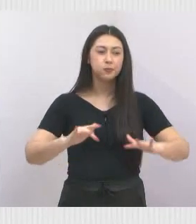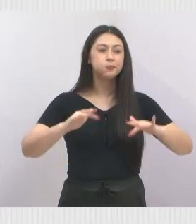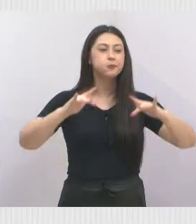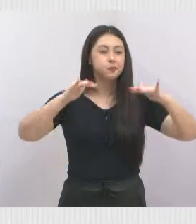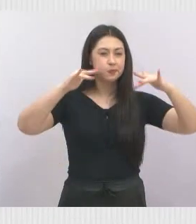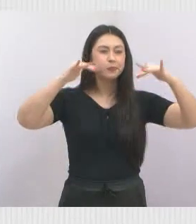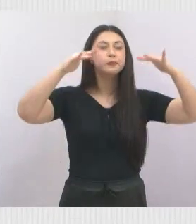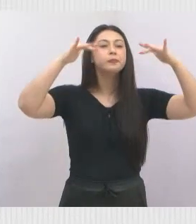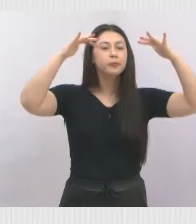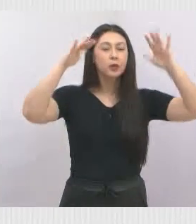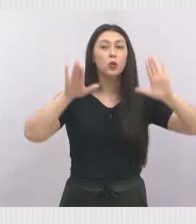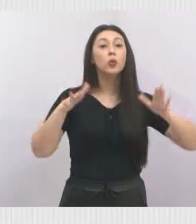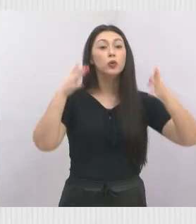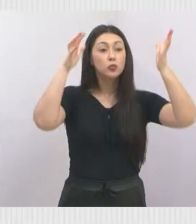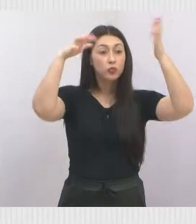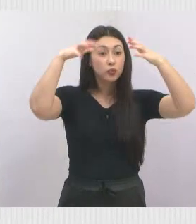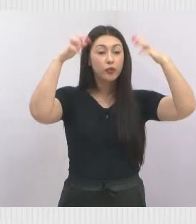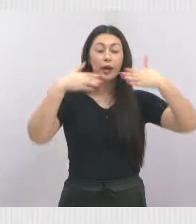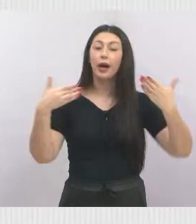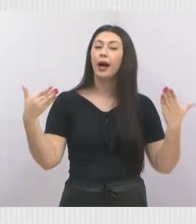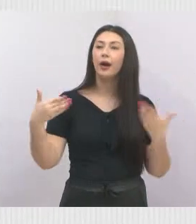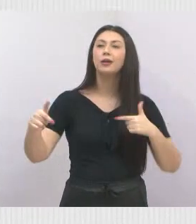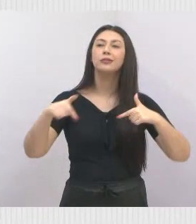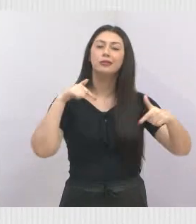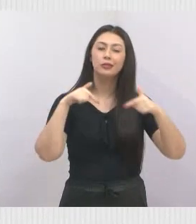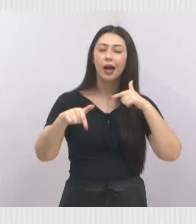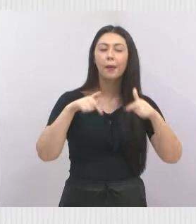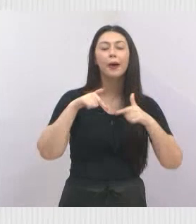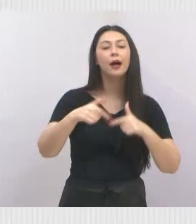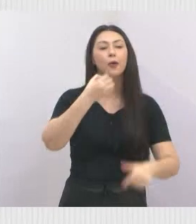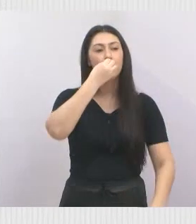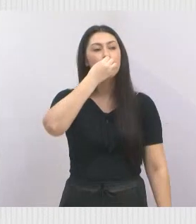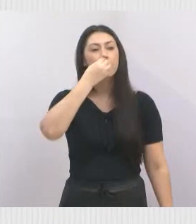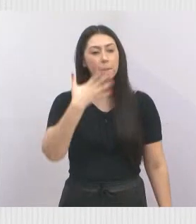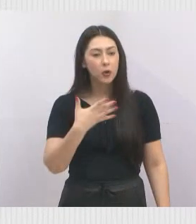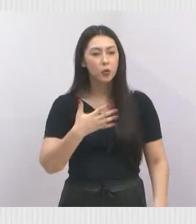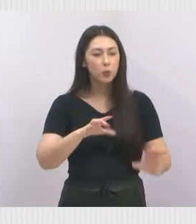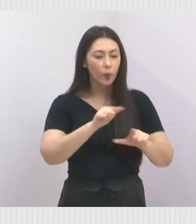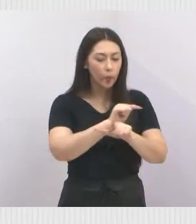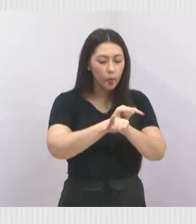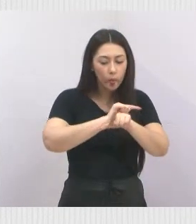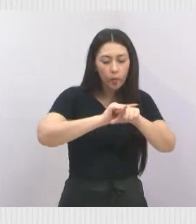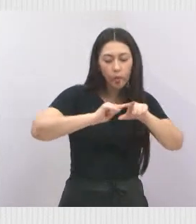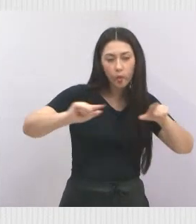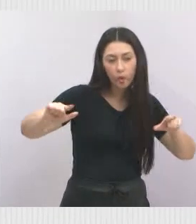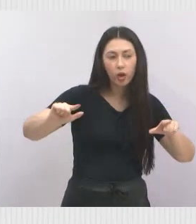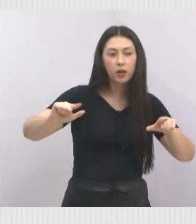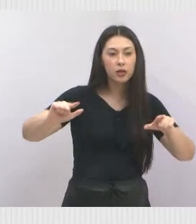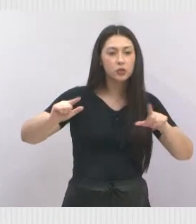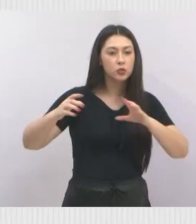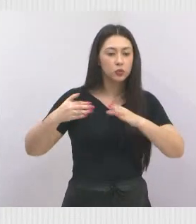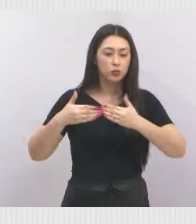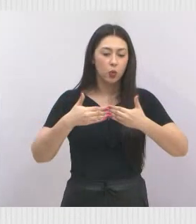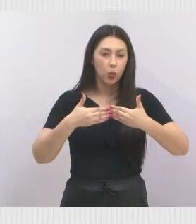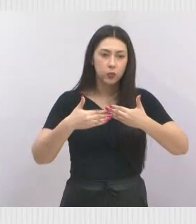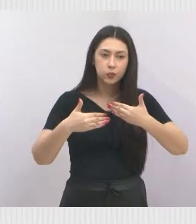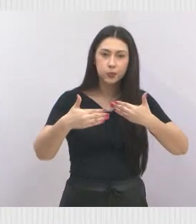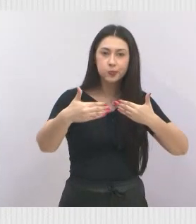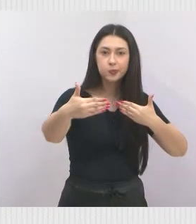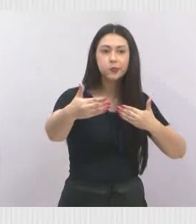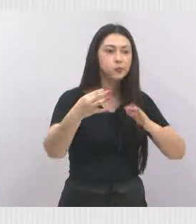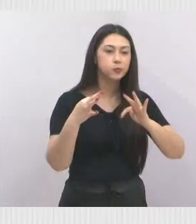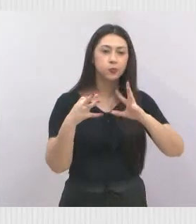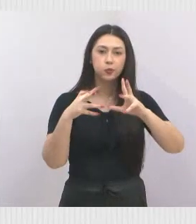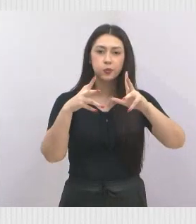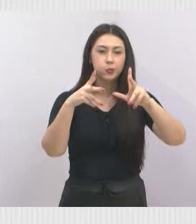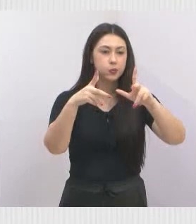com as chuvas que tinham. Agora, eles fizeram um bom trabalho, desobstruíram toda a rede que